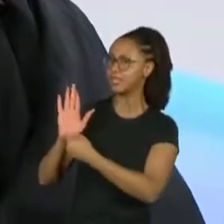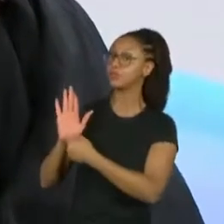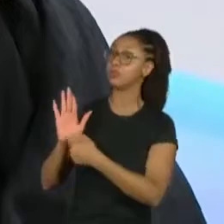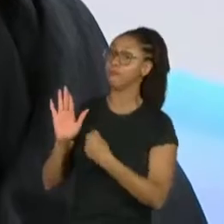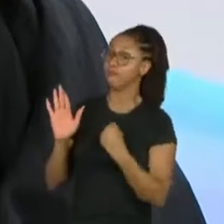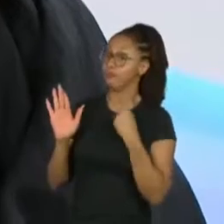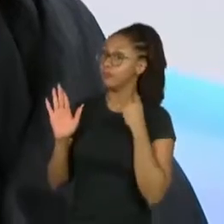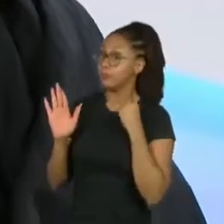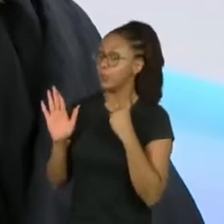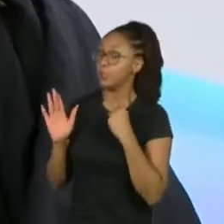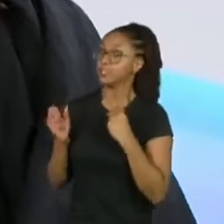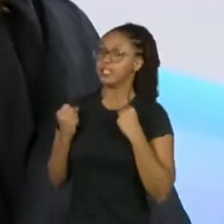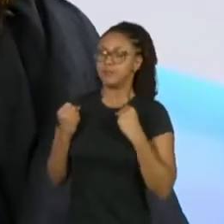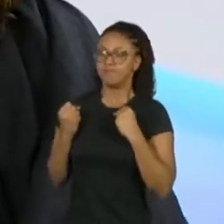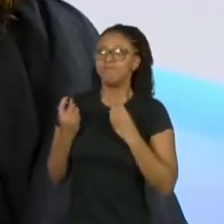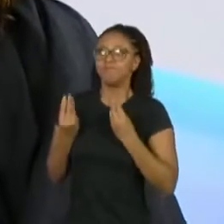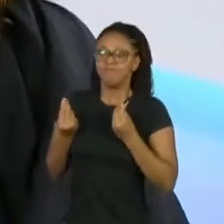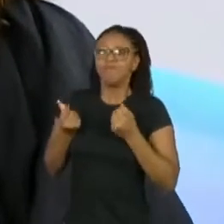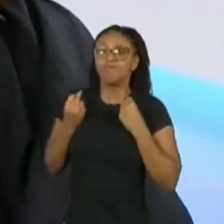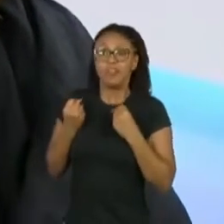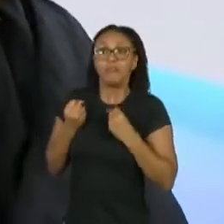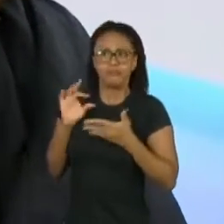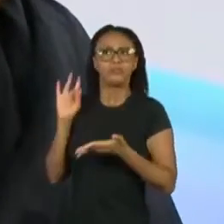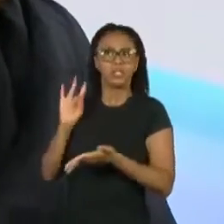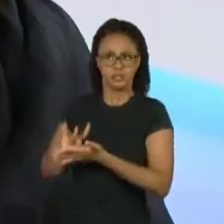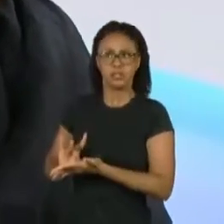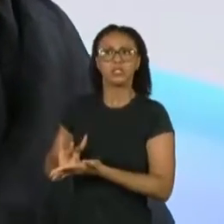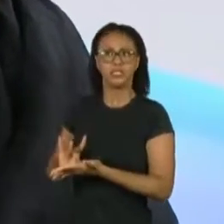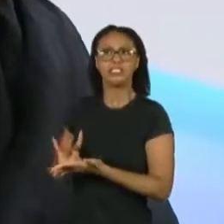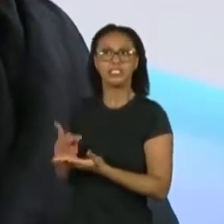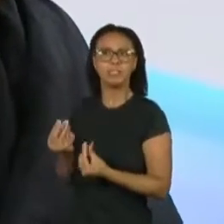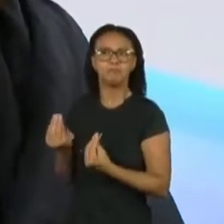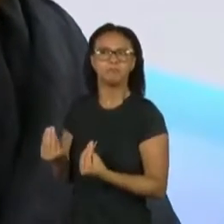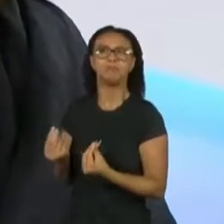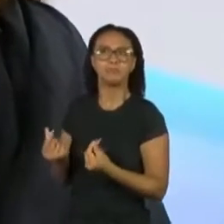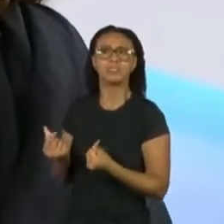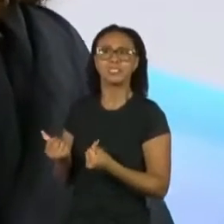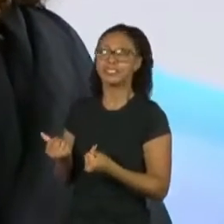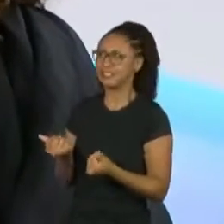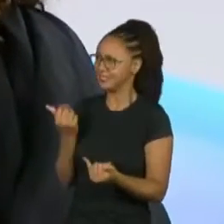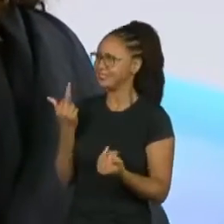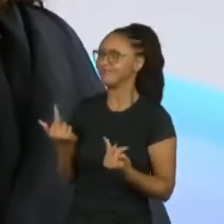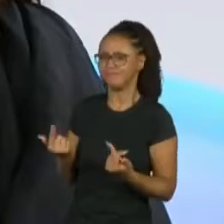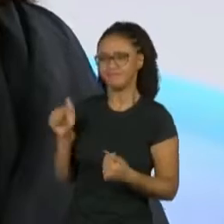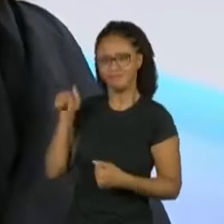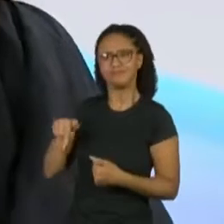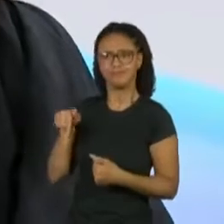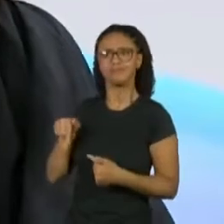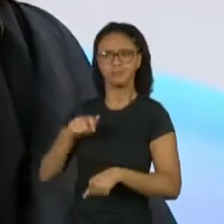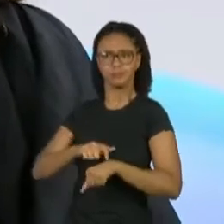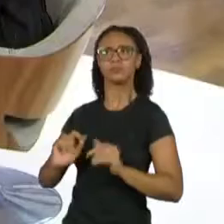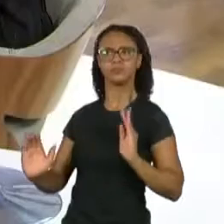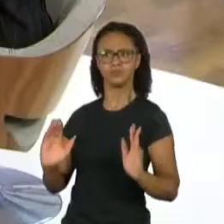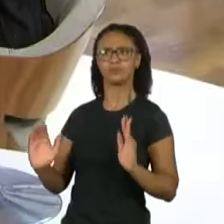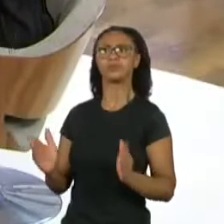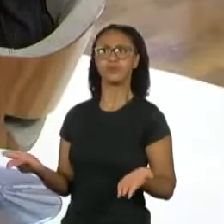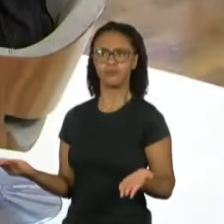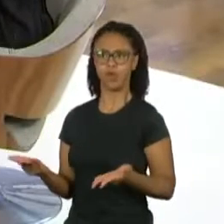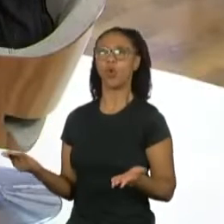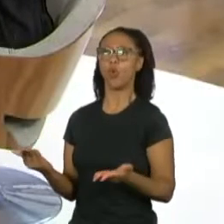verdadeira, muito o que a gente está vivendo mesmo, né? Falando da